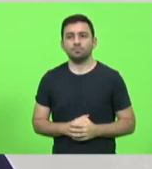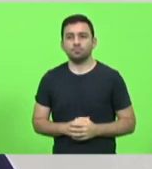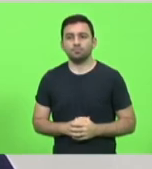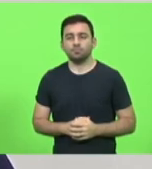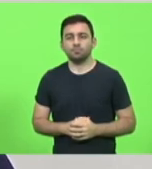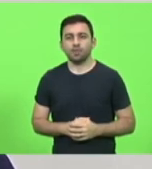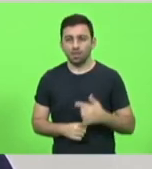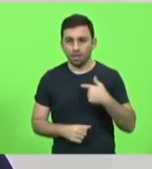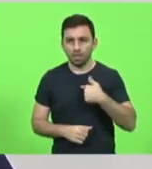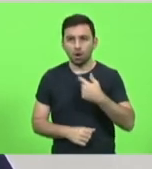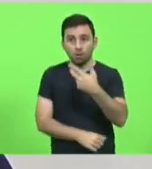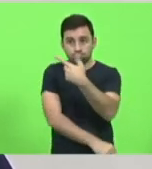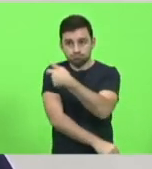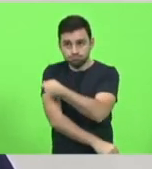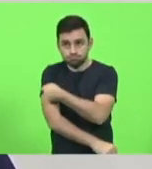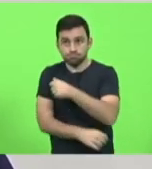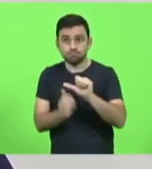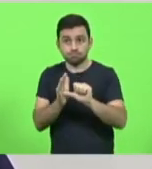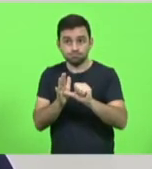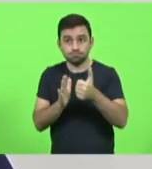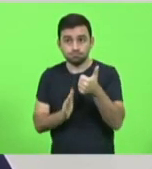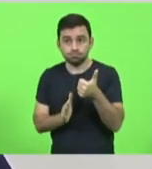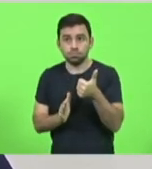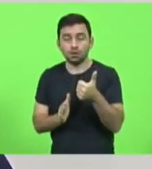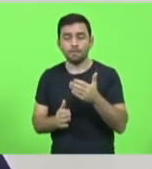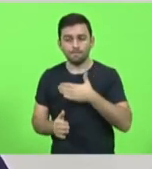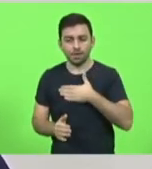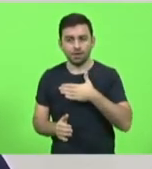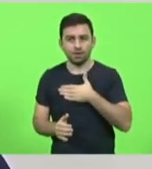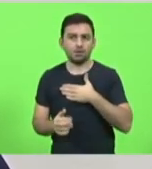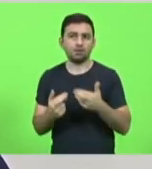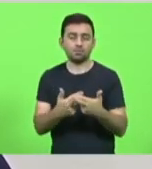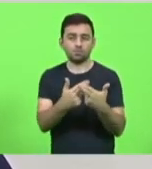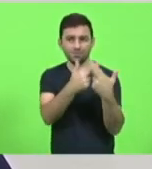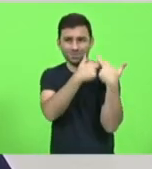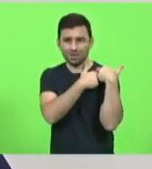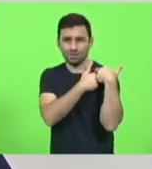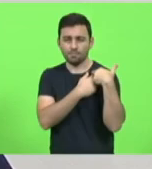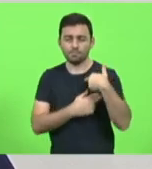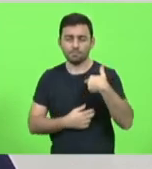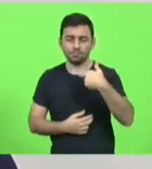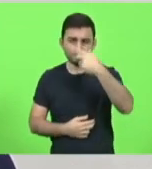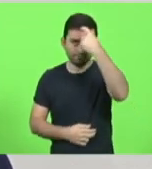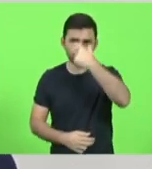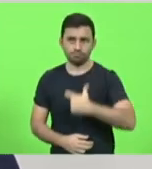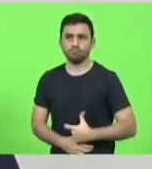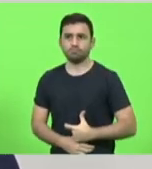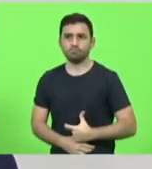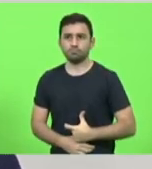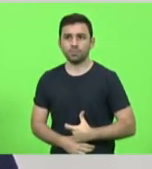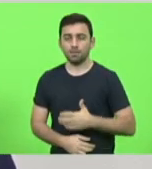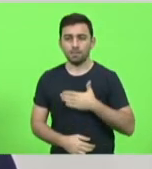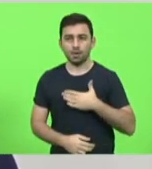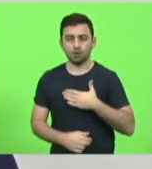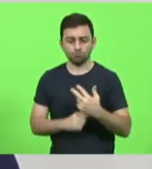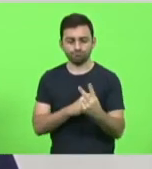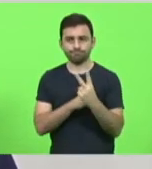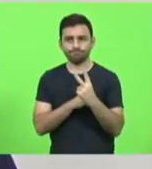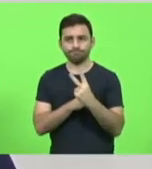Tomei a primeira dose, meu compromisso como cidadão, como pessoa, como minha proteção,